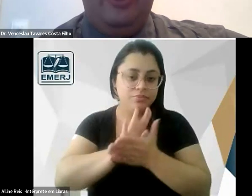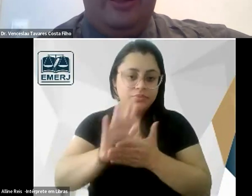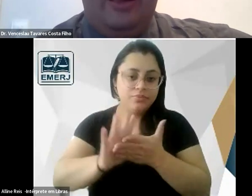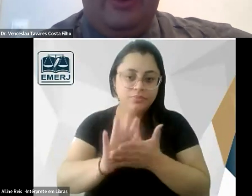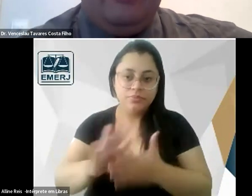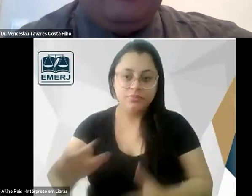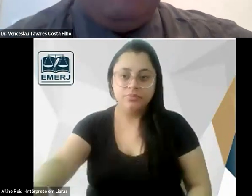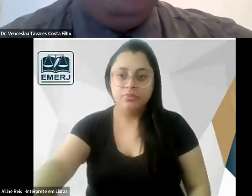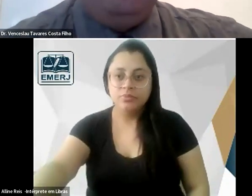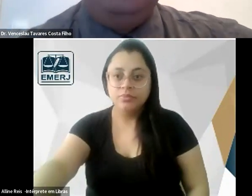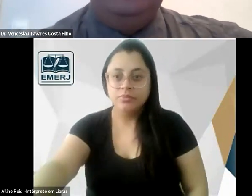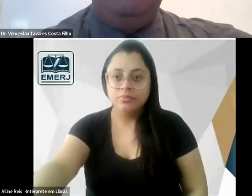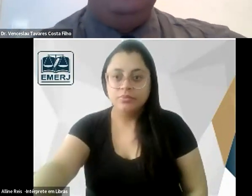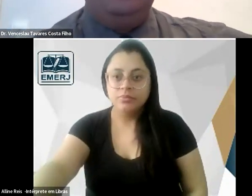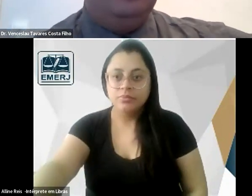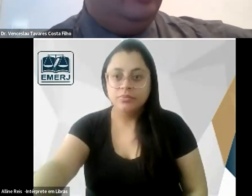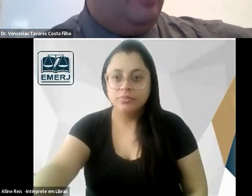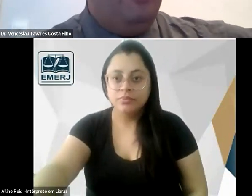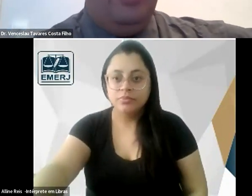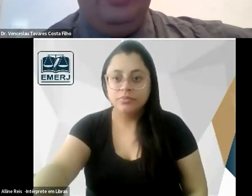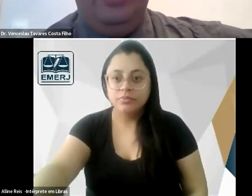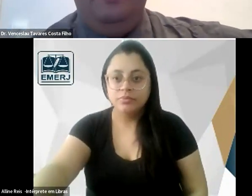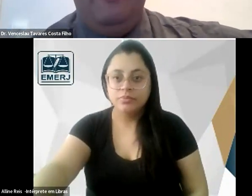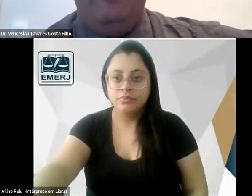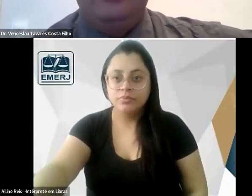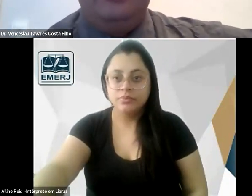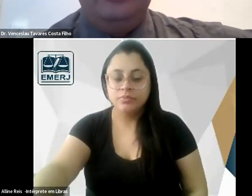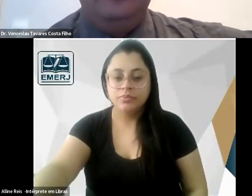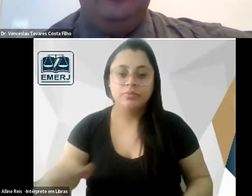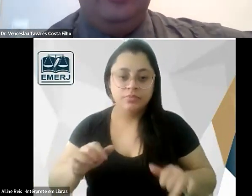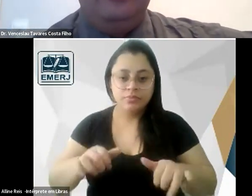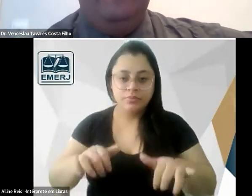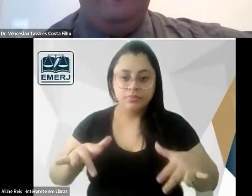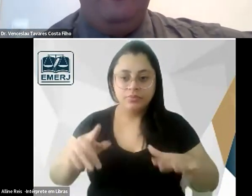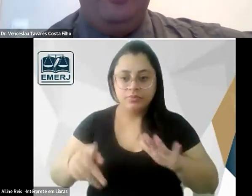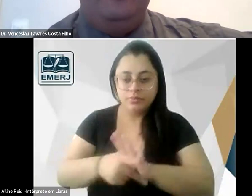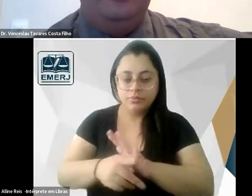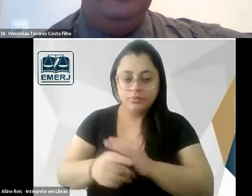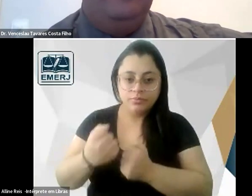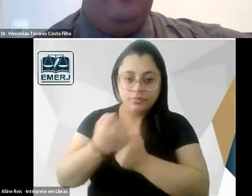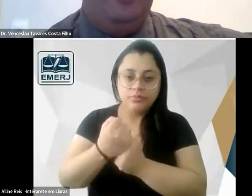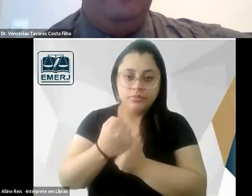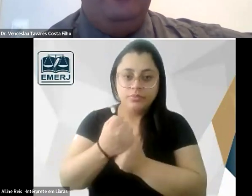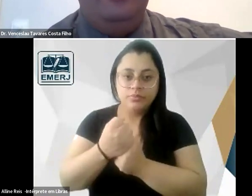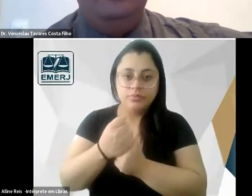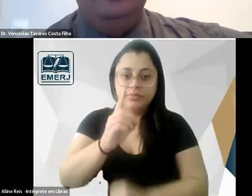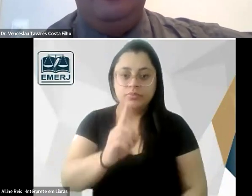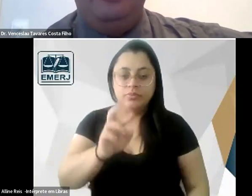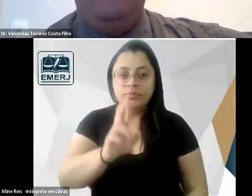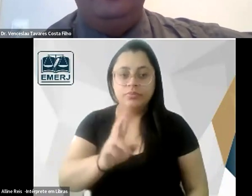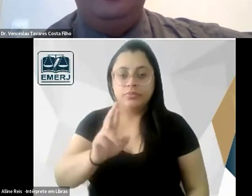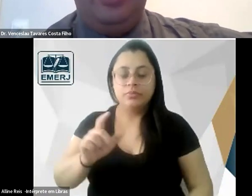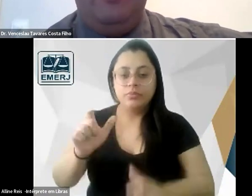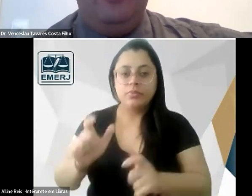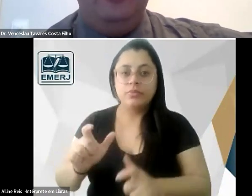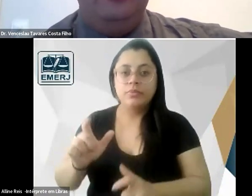e é muito conhecida essa passagem da banca de defesa da tese doutorado de Silvio Romero que Silvio Romero diz que